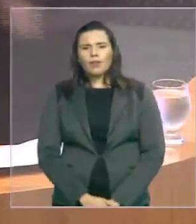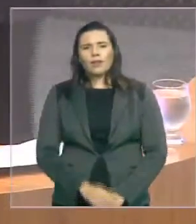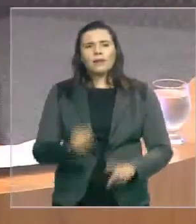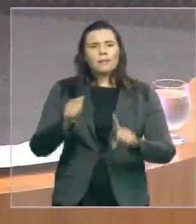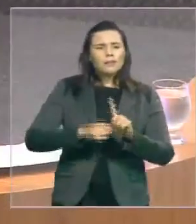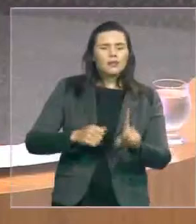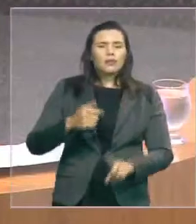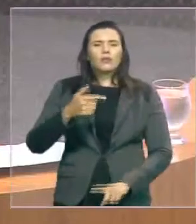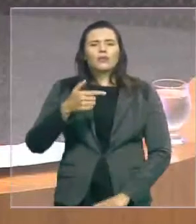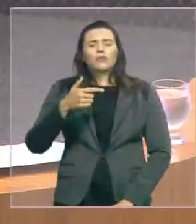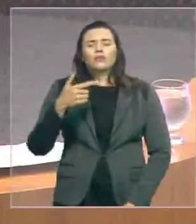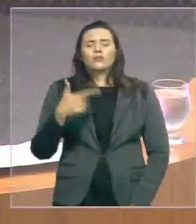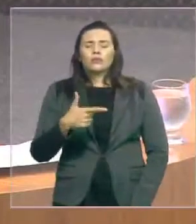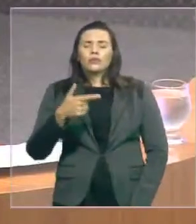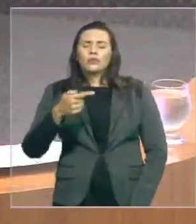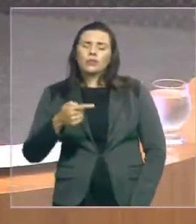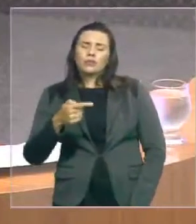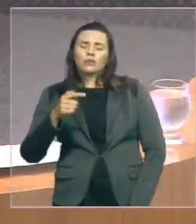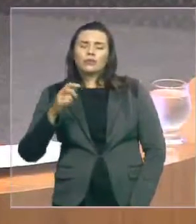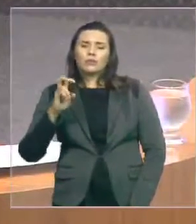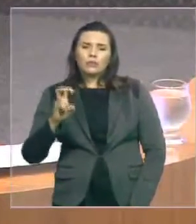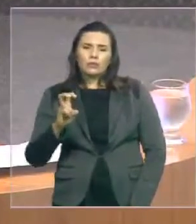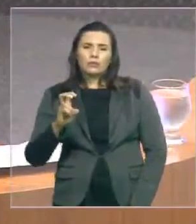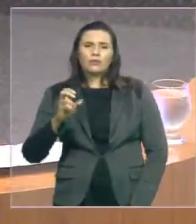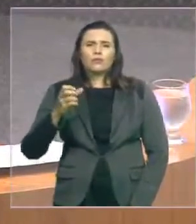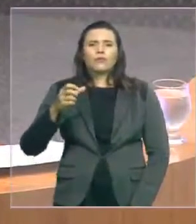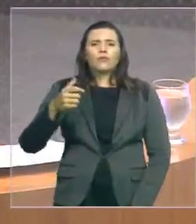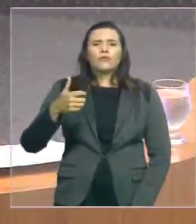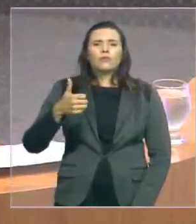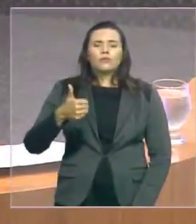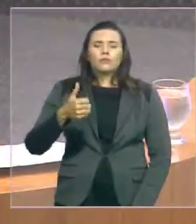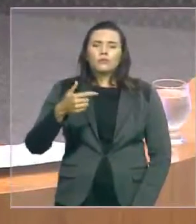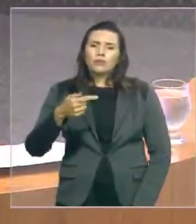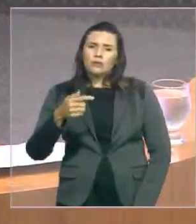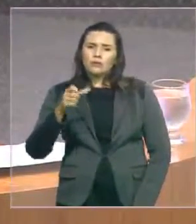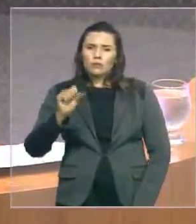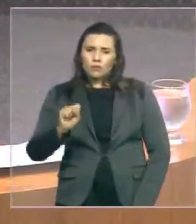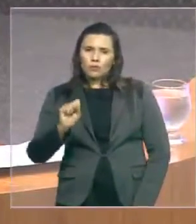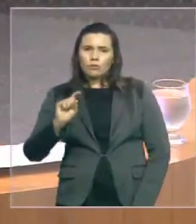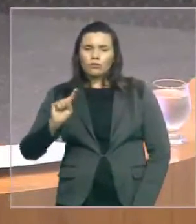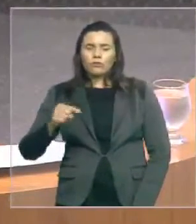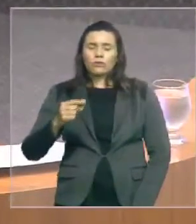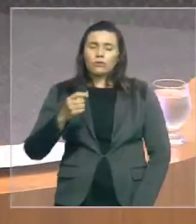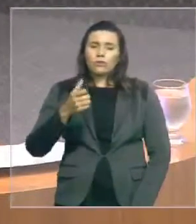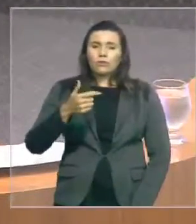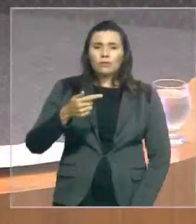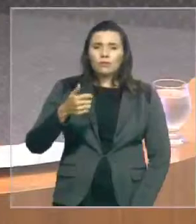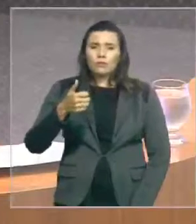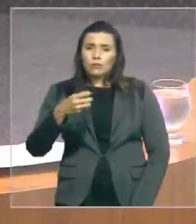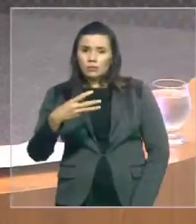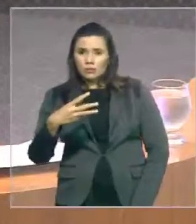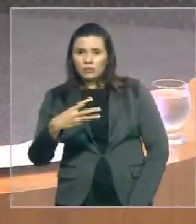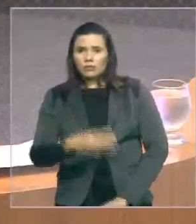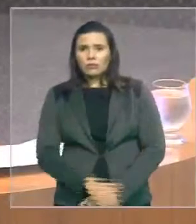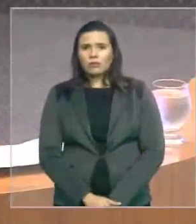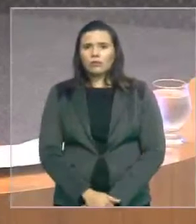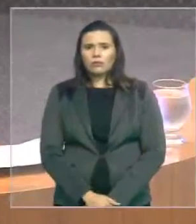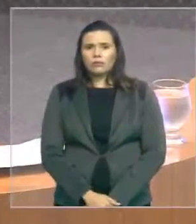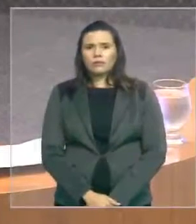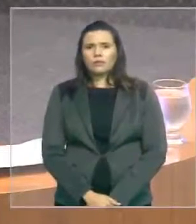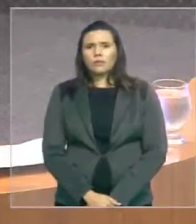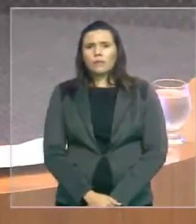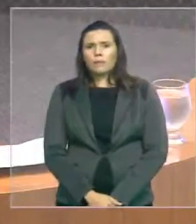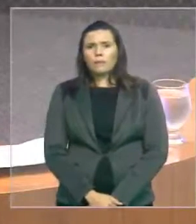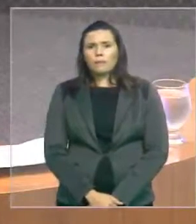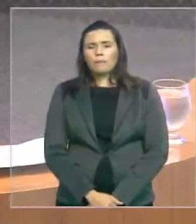275.198,18 para o montante de 303.721,70. O reajuste nunca foi